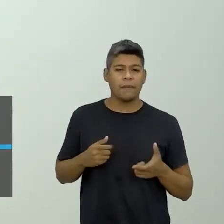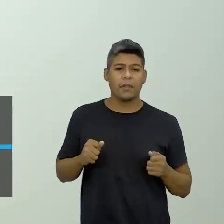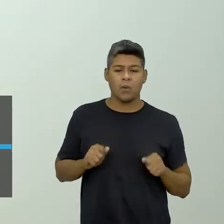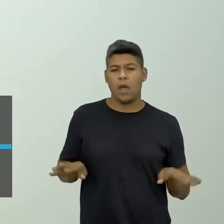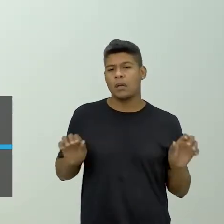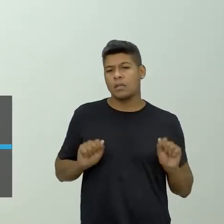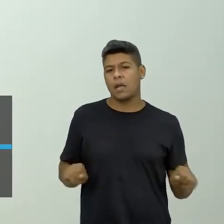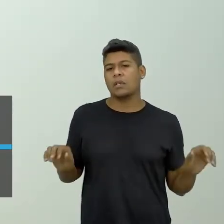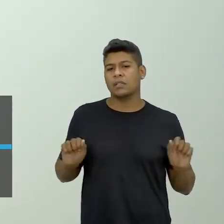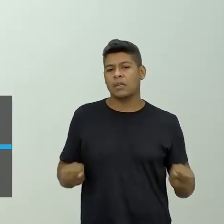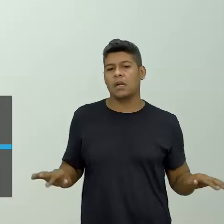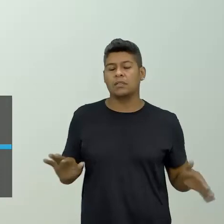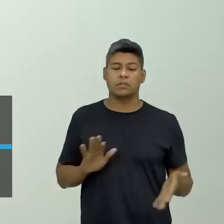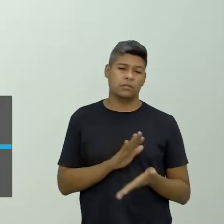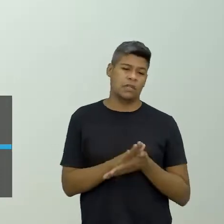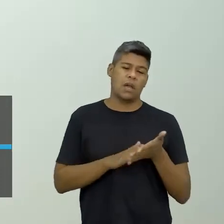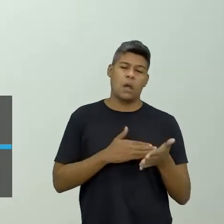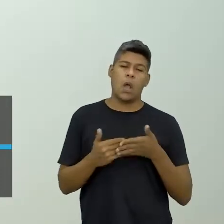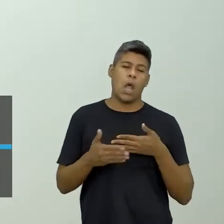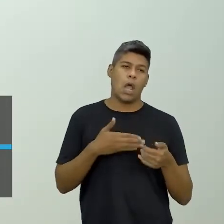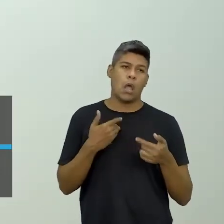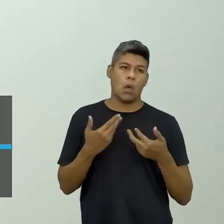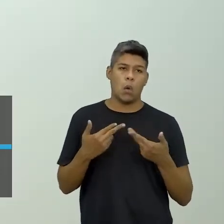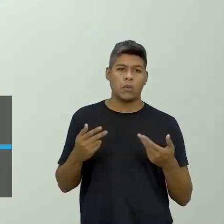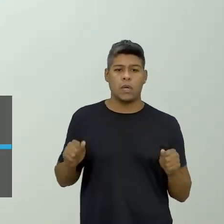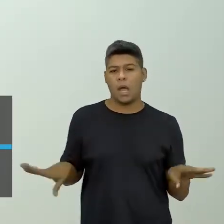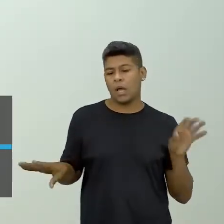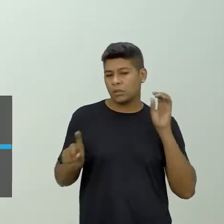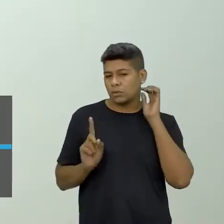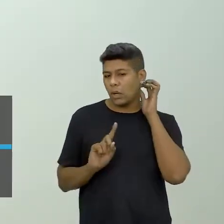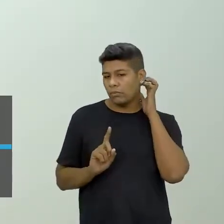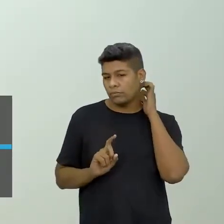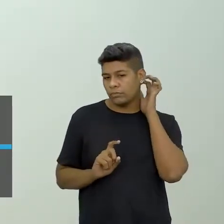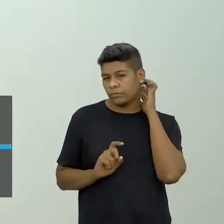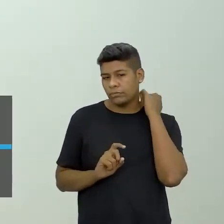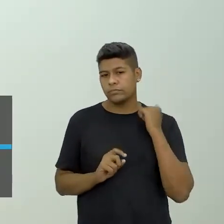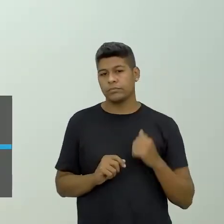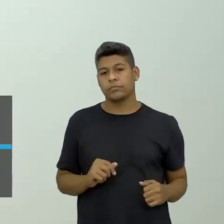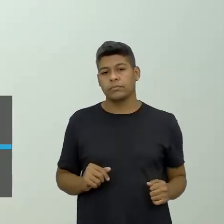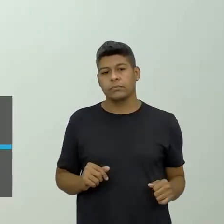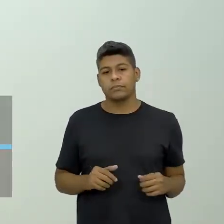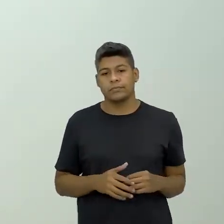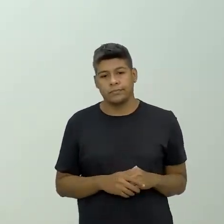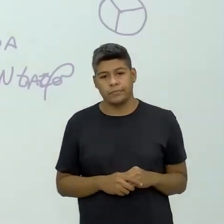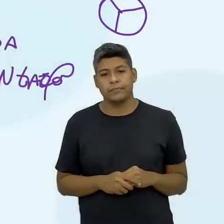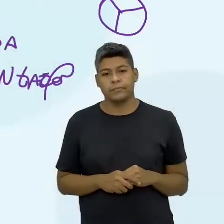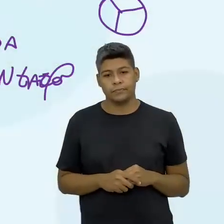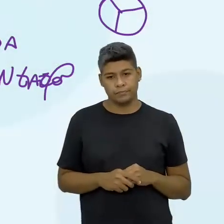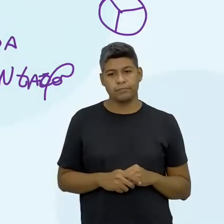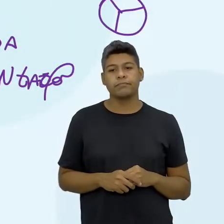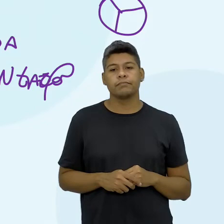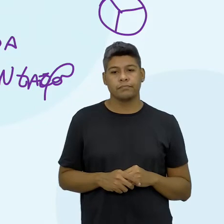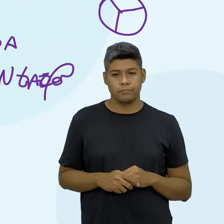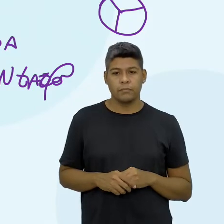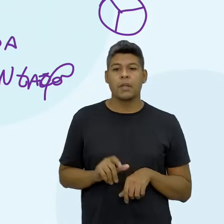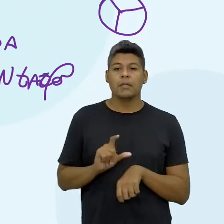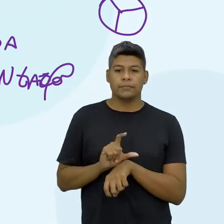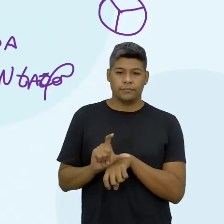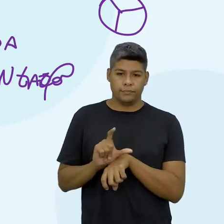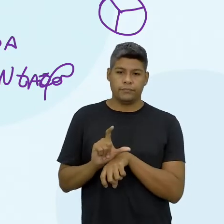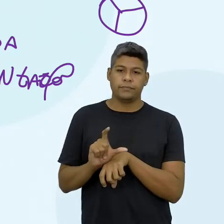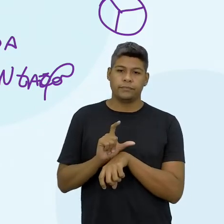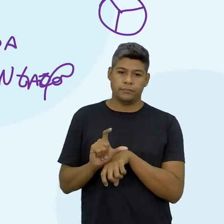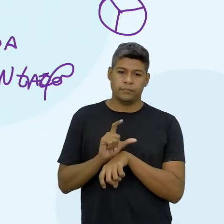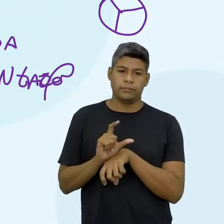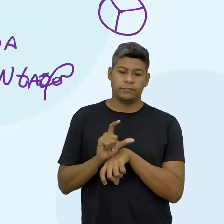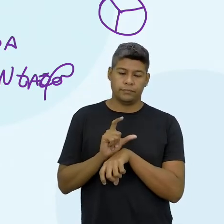gastando aí com qualquer coisa. E aí, na última, né? No bloquinho lilás, na última